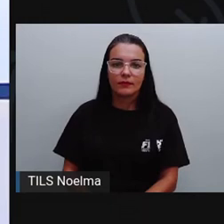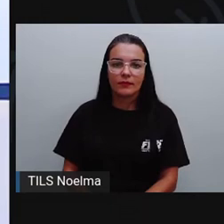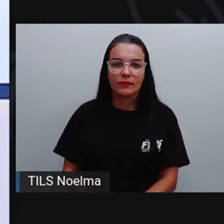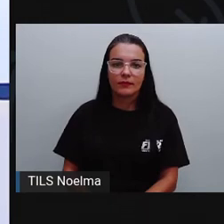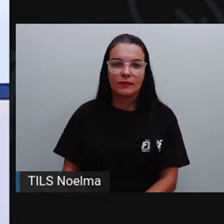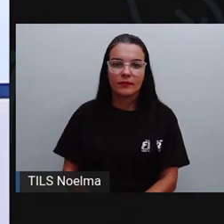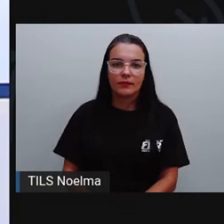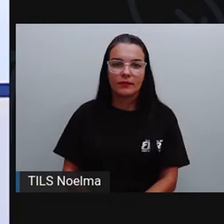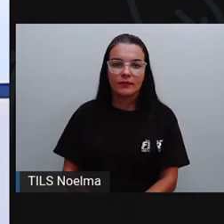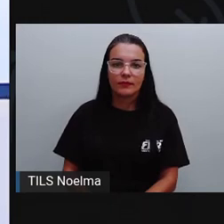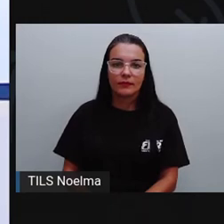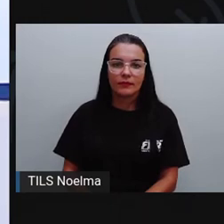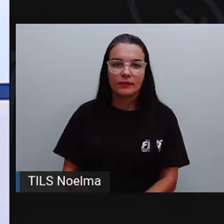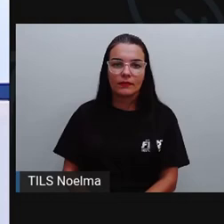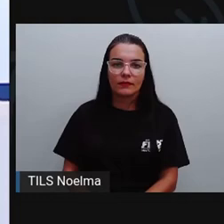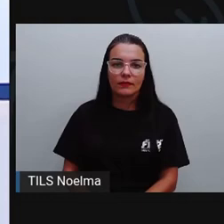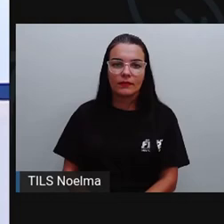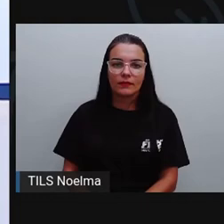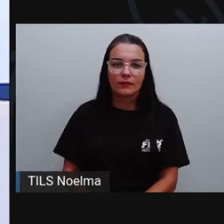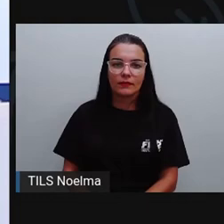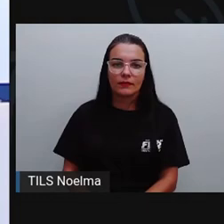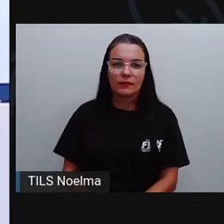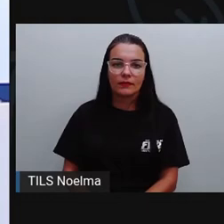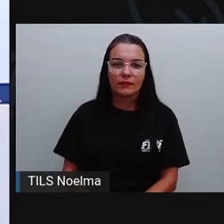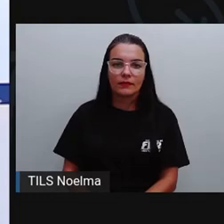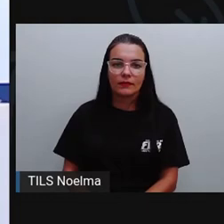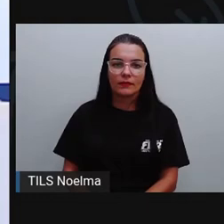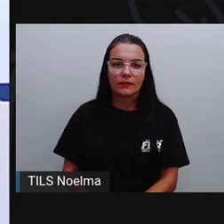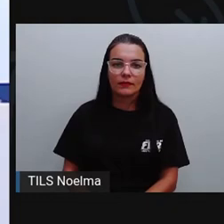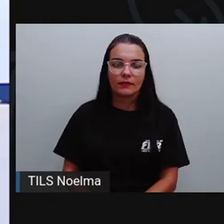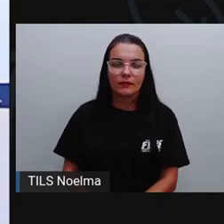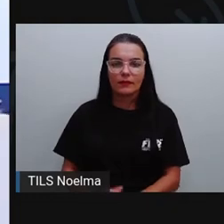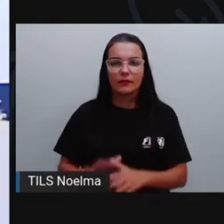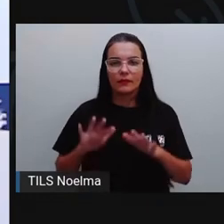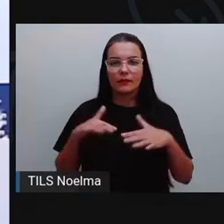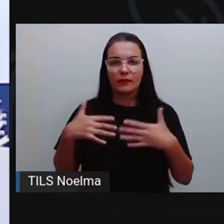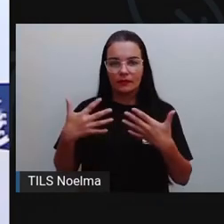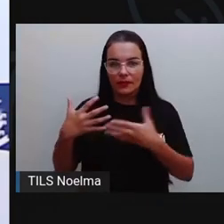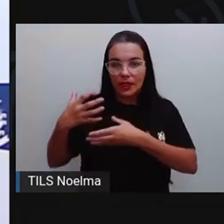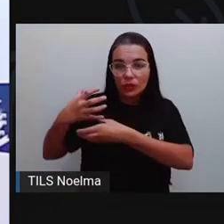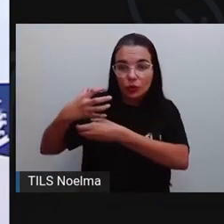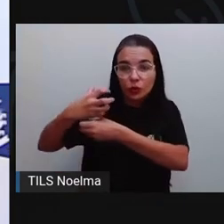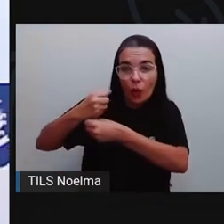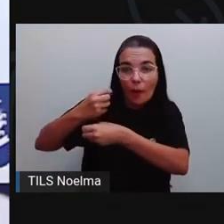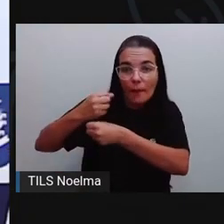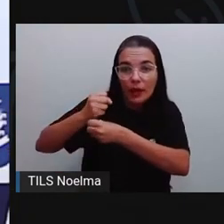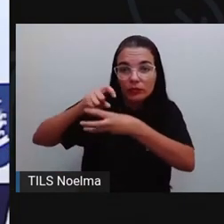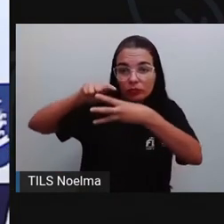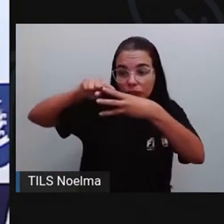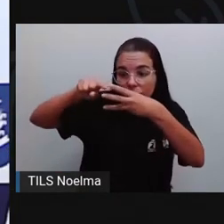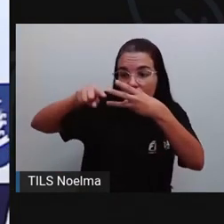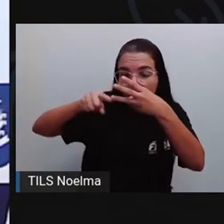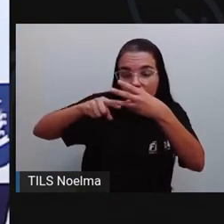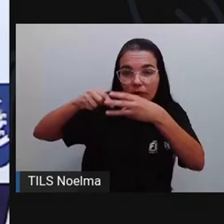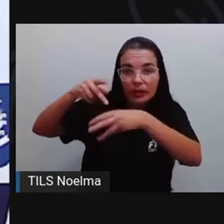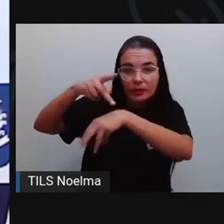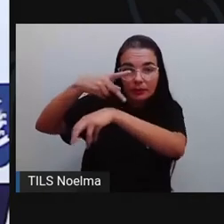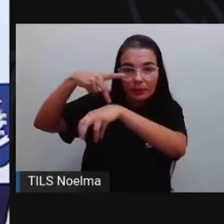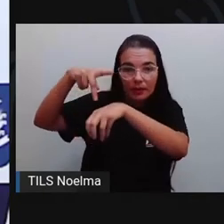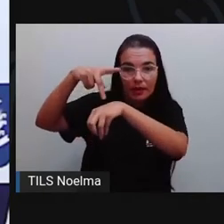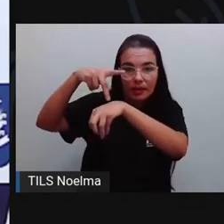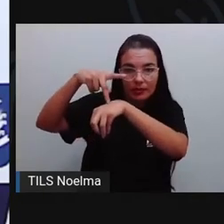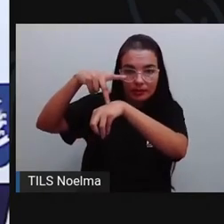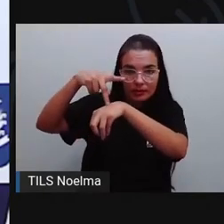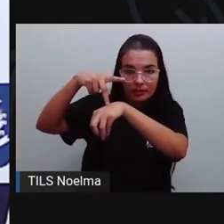4, 13. E vamos colocar o pontinho. Então, somado 13